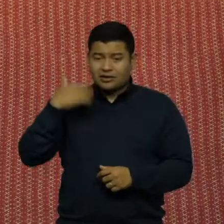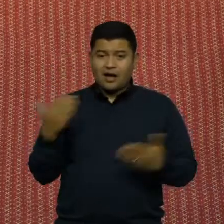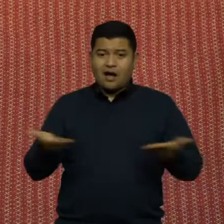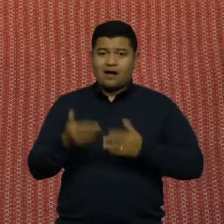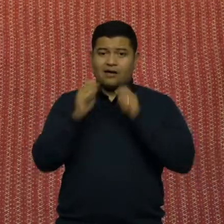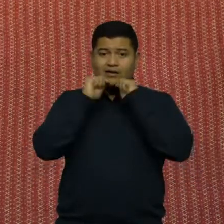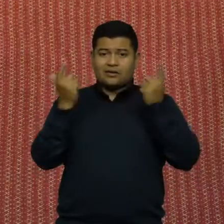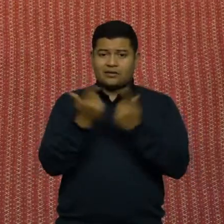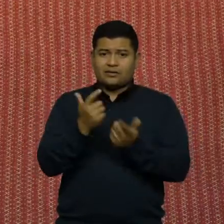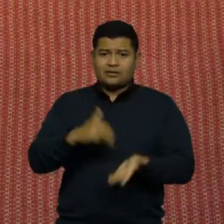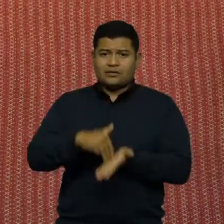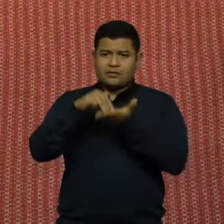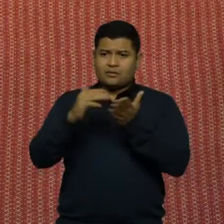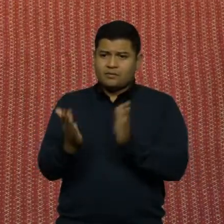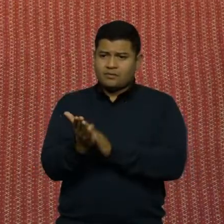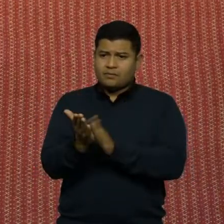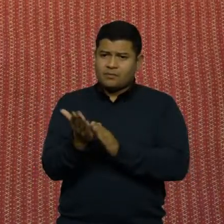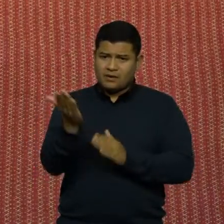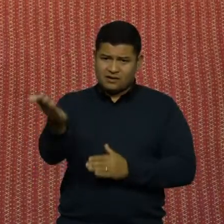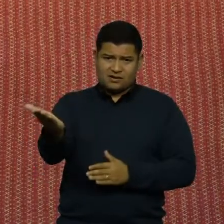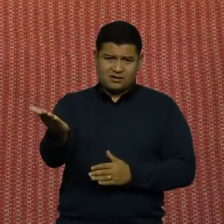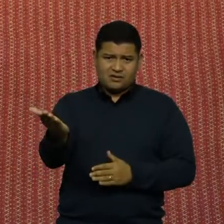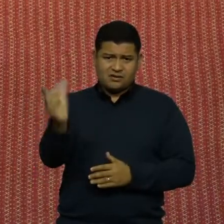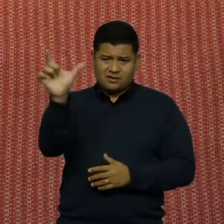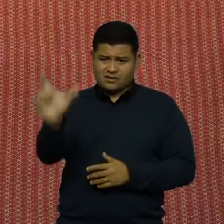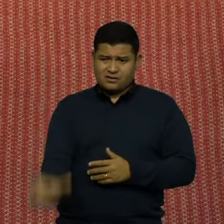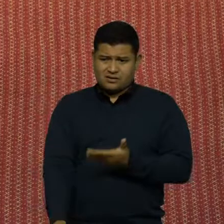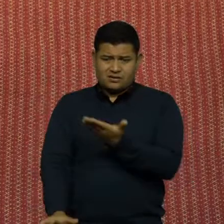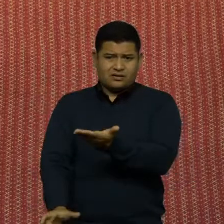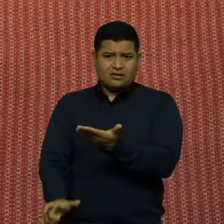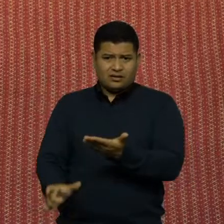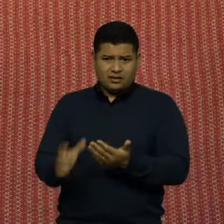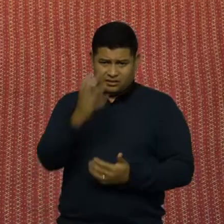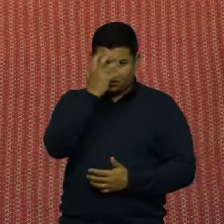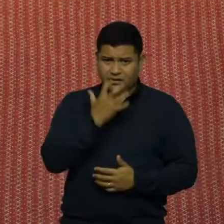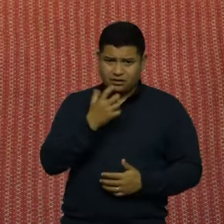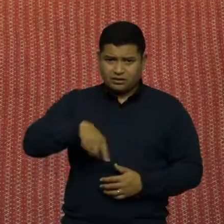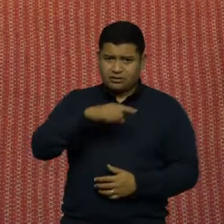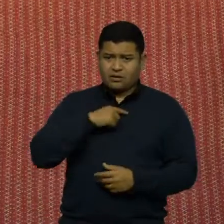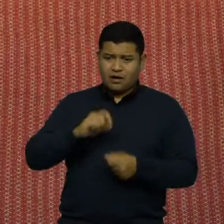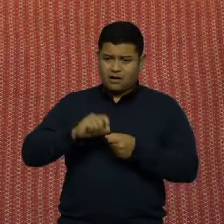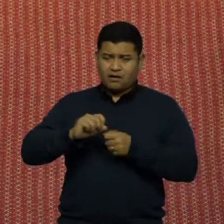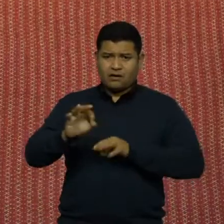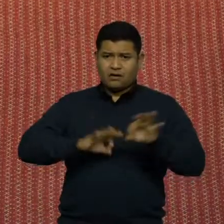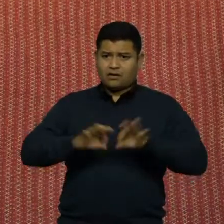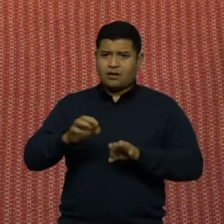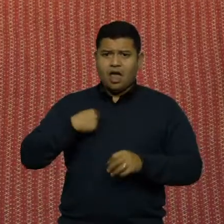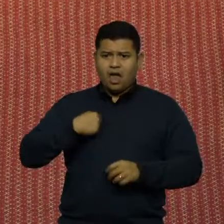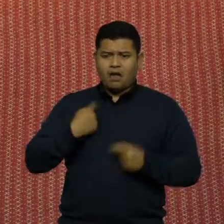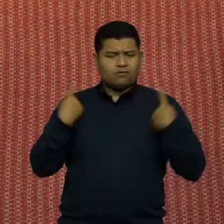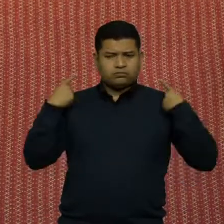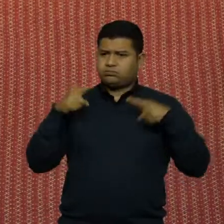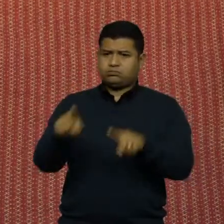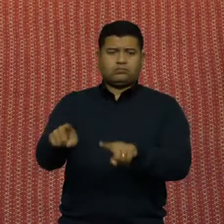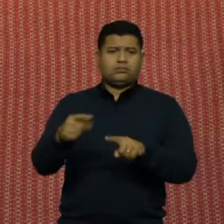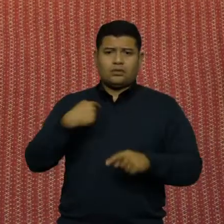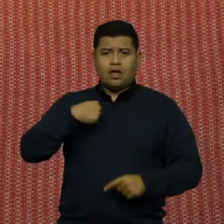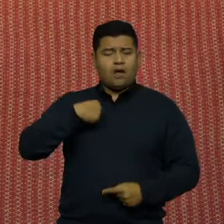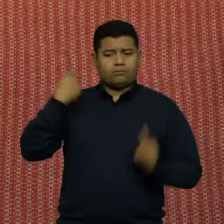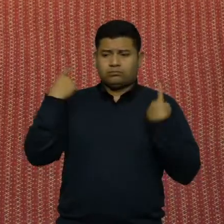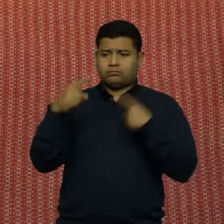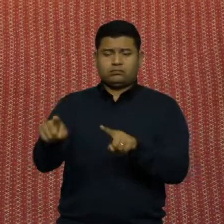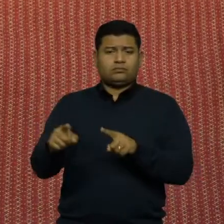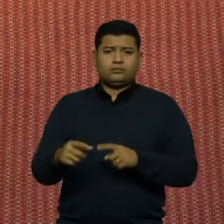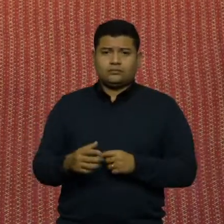uma moção parabenizando? É sério que nós vamos fazer isso? Eu não vou fazer. Eu não vou pôr o meu dedo nisso,